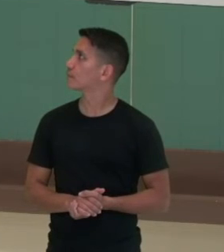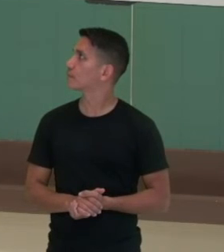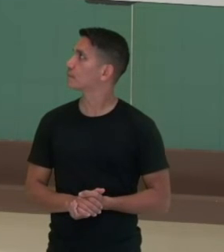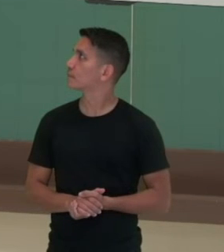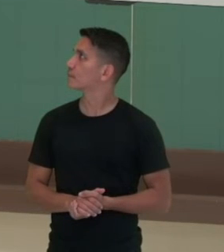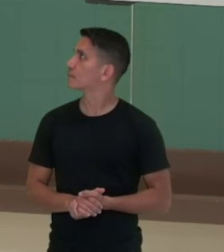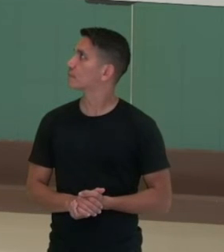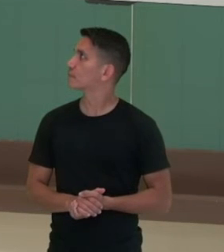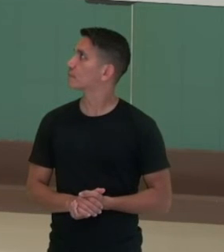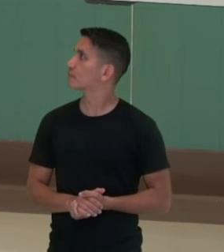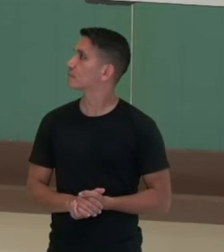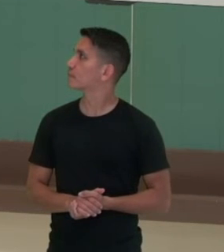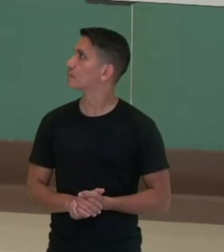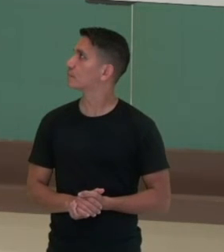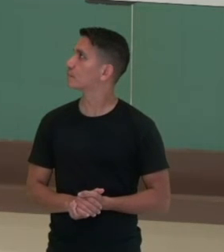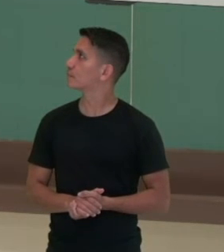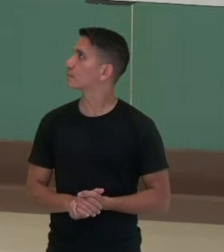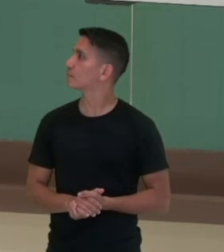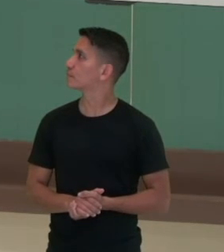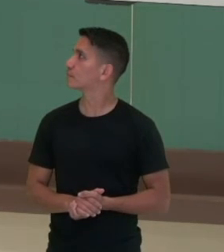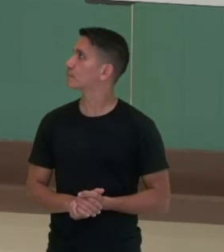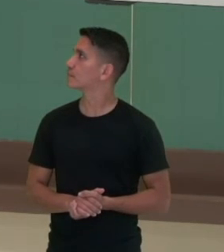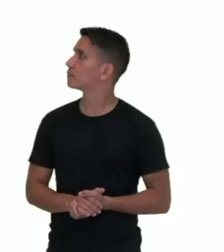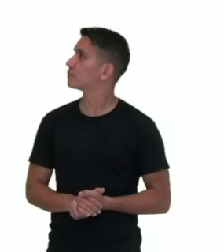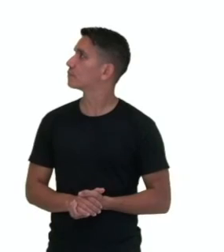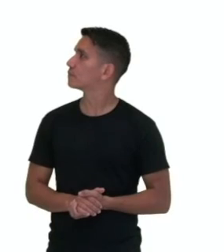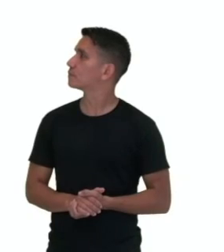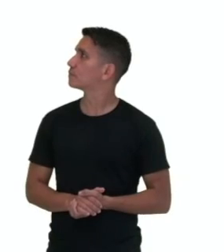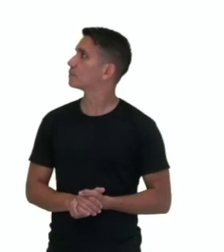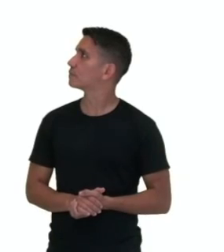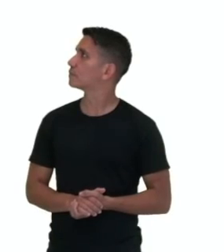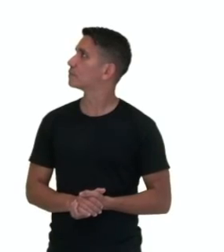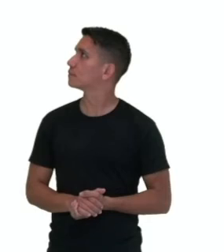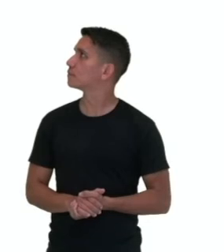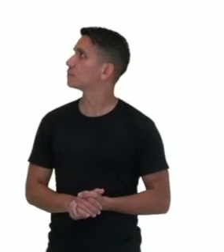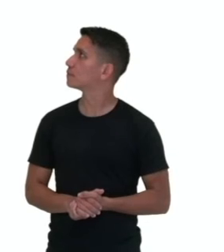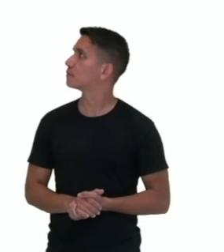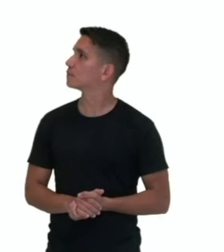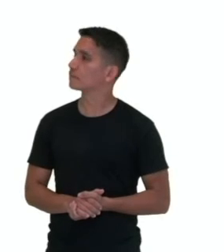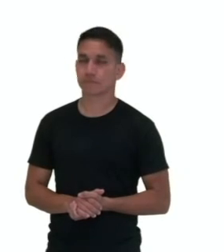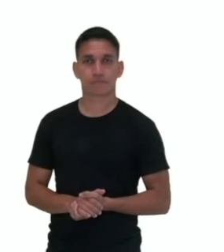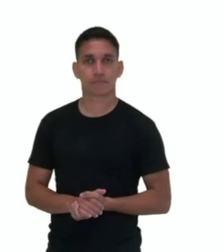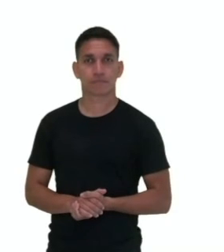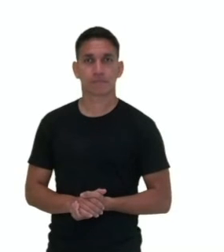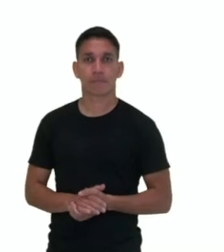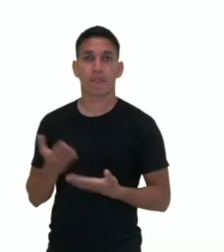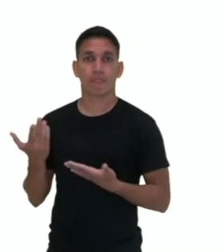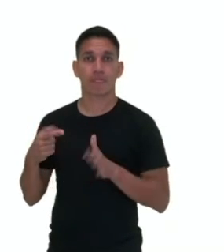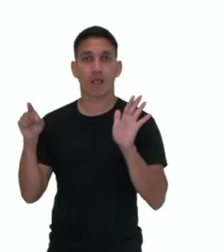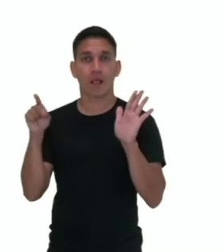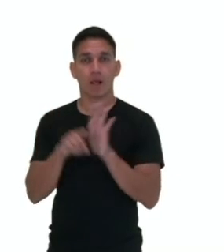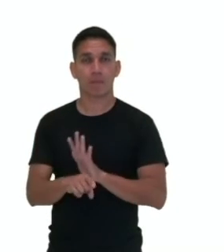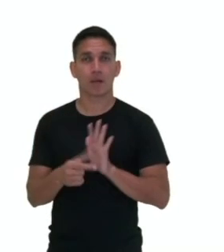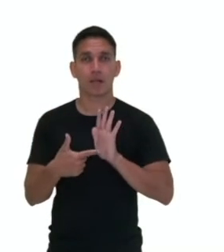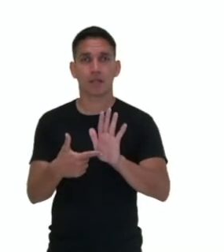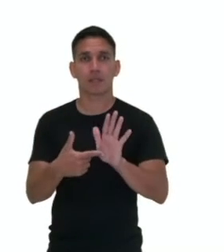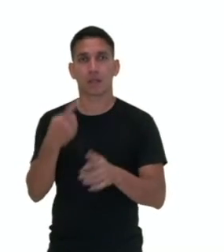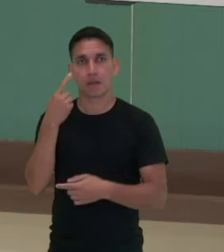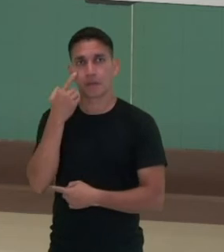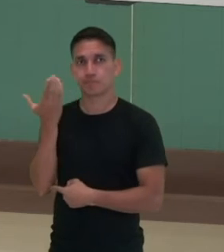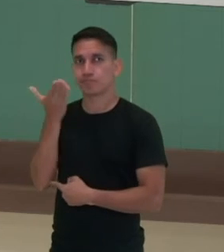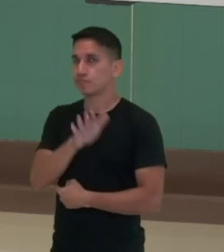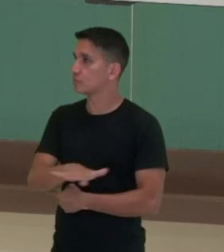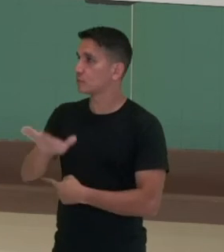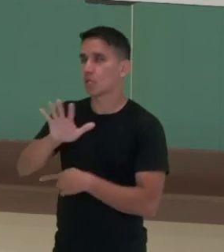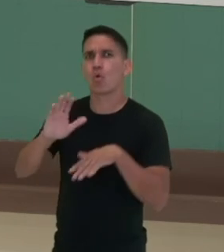contribuir decisivamente para que exista um futuro melhor? Temos aí a pergunta, que campos